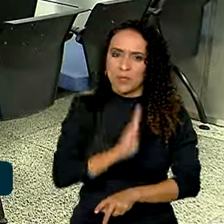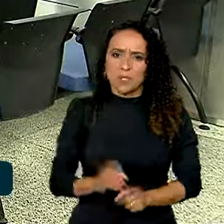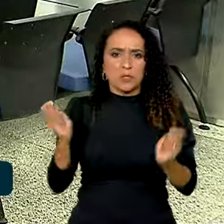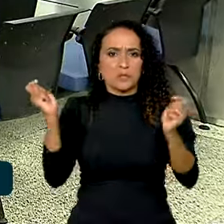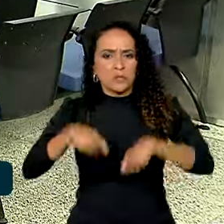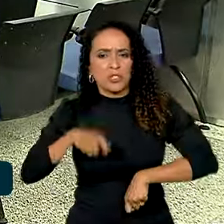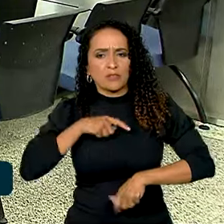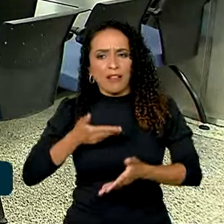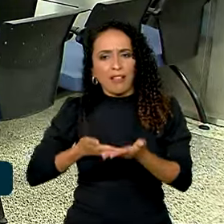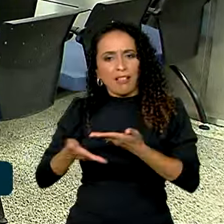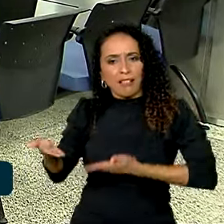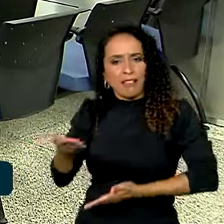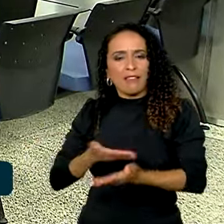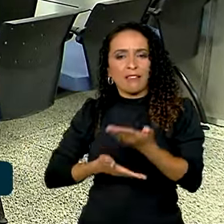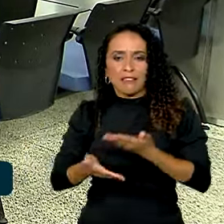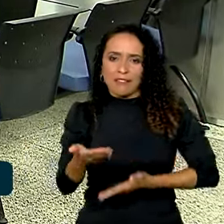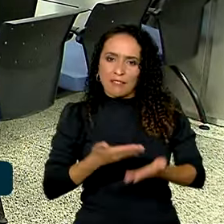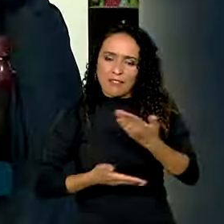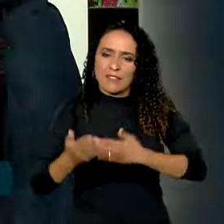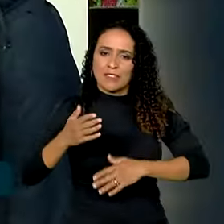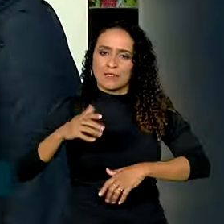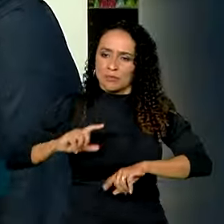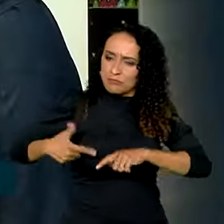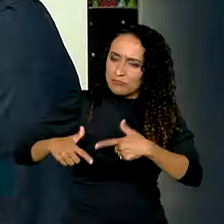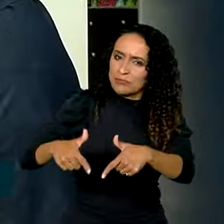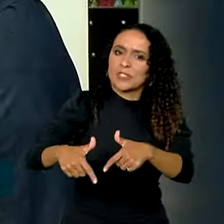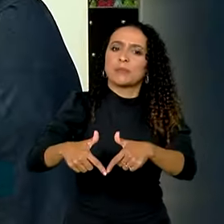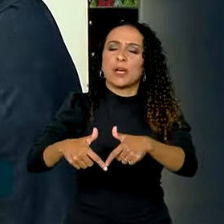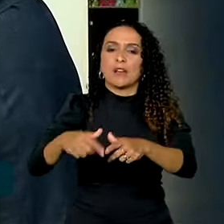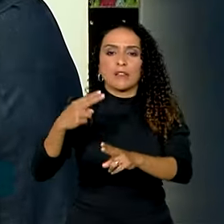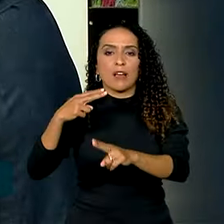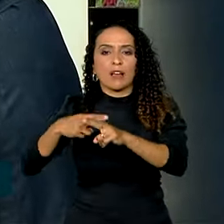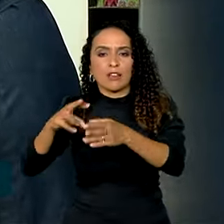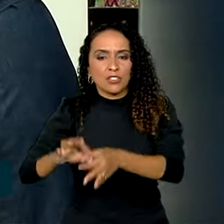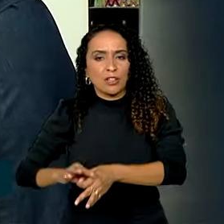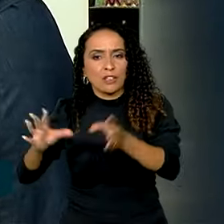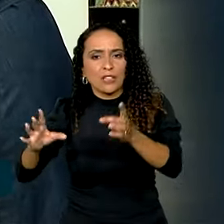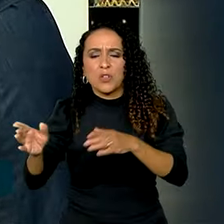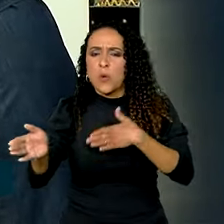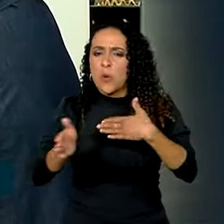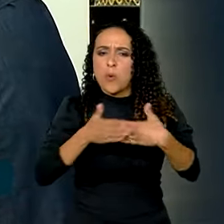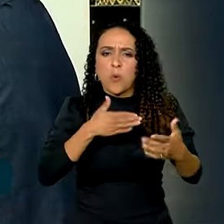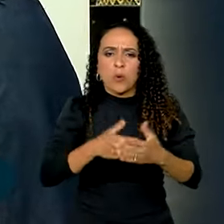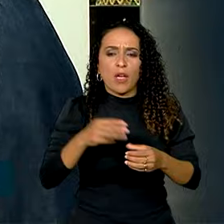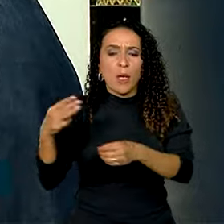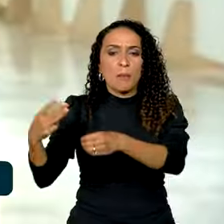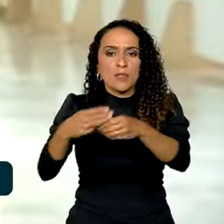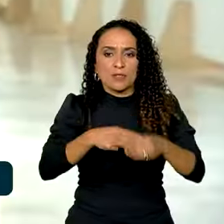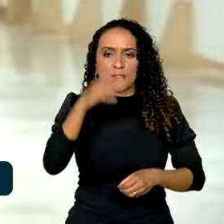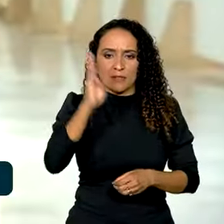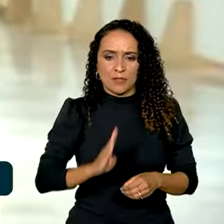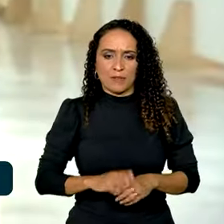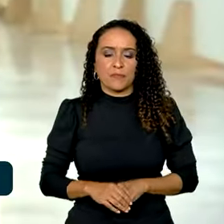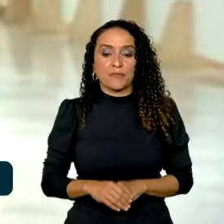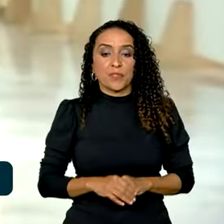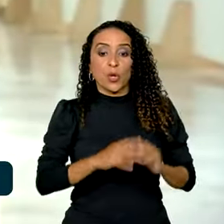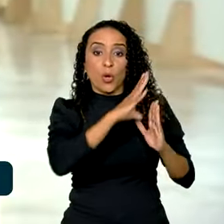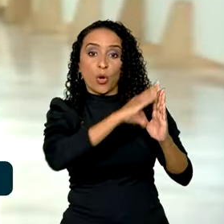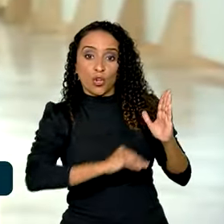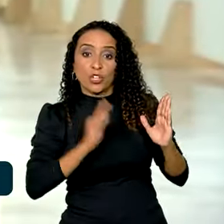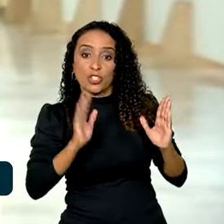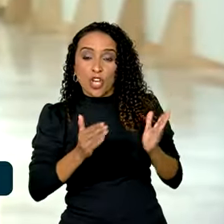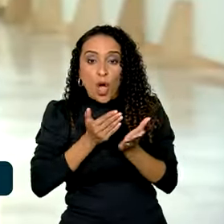ter o atendimento dos serviços que a Caixa disponibiliza em qualquer município do país. O modelo já